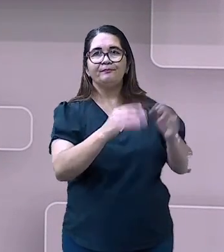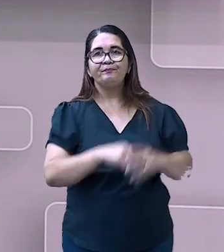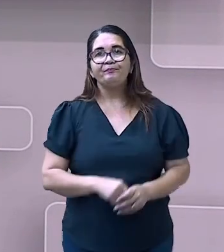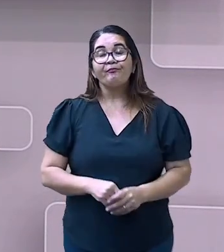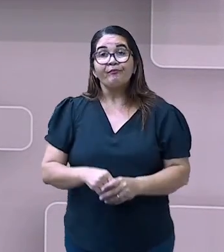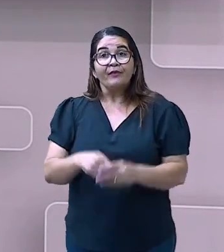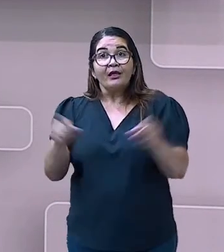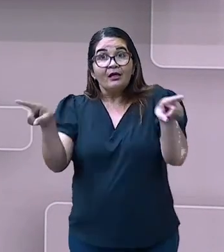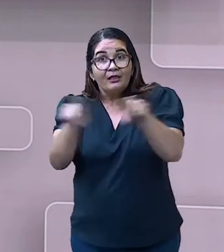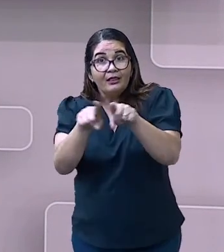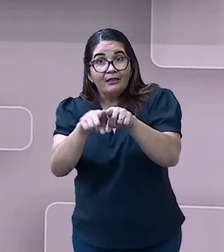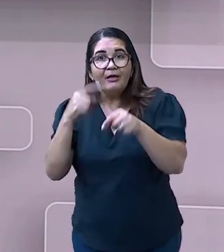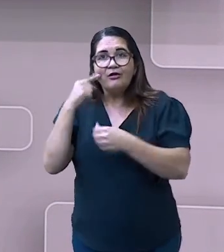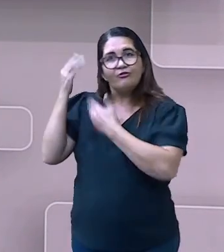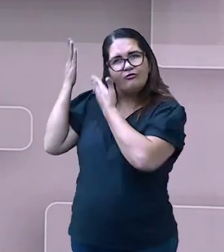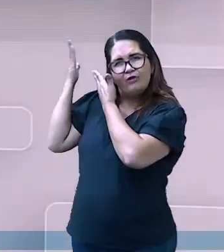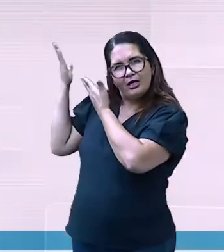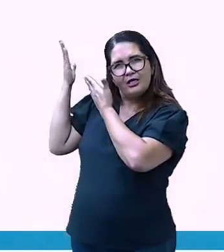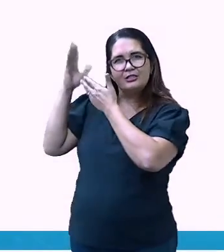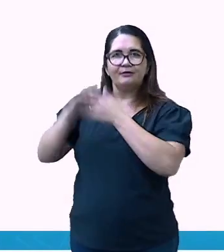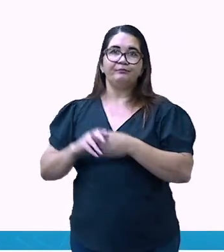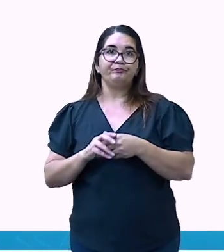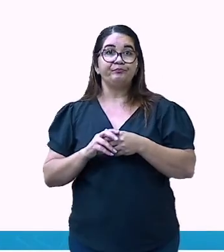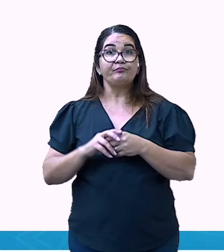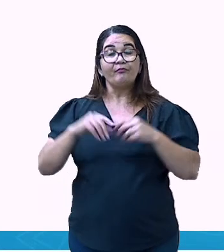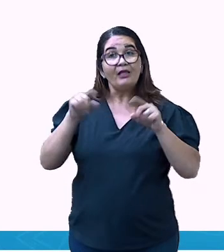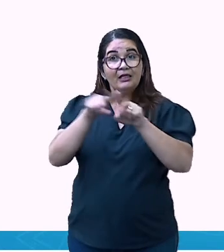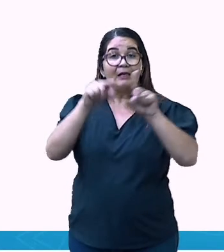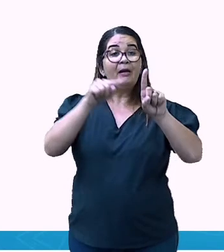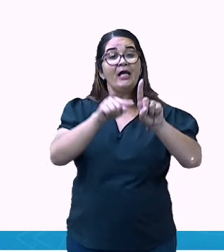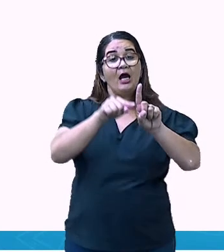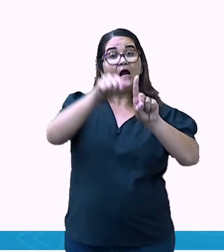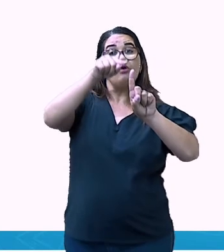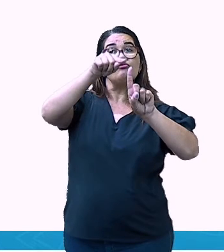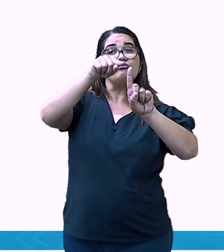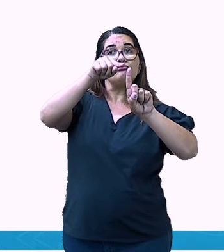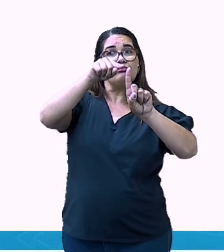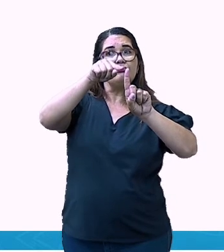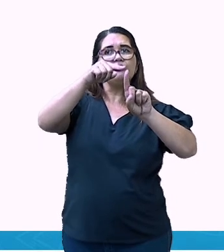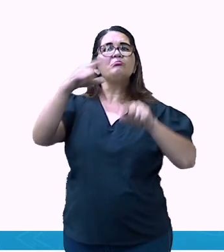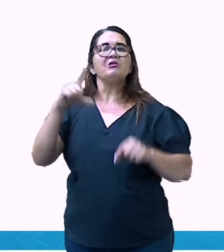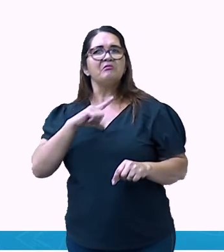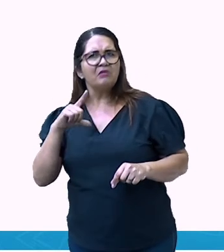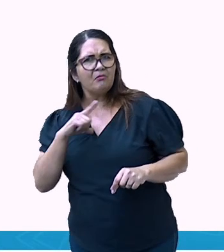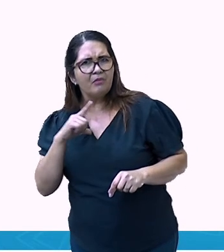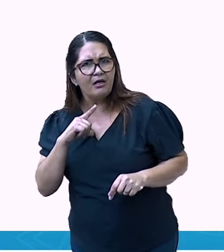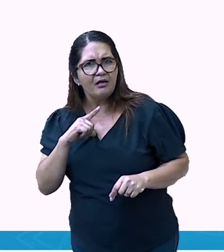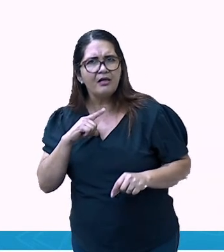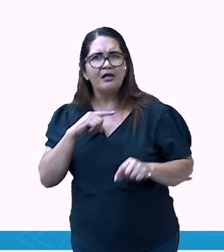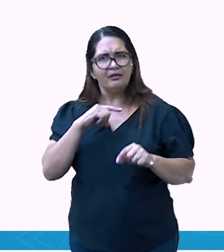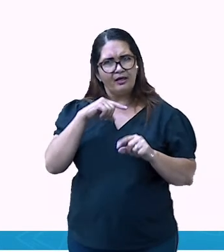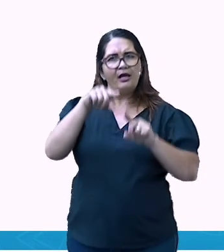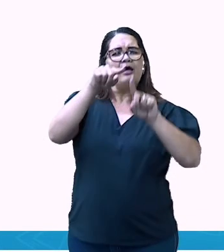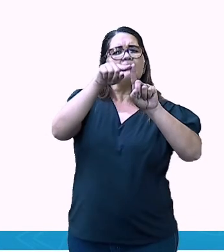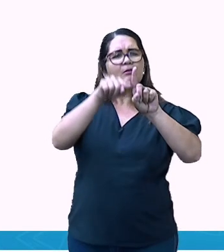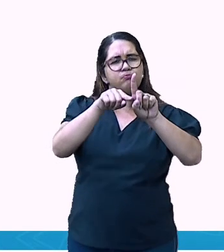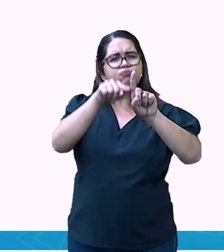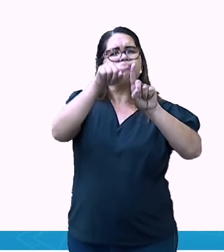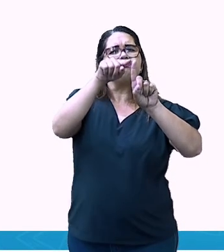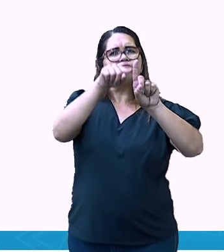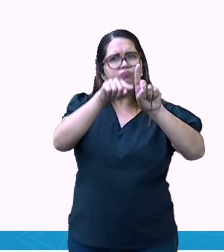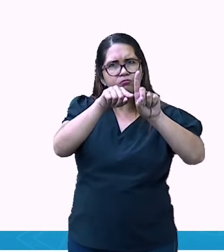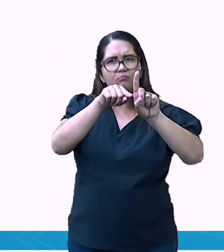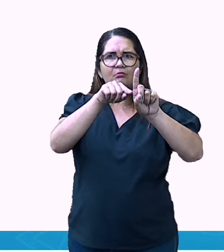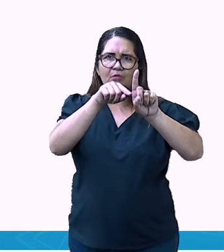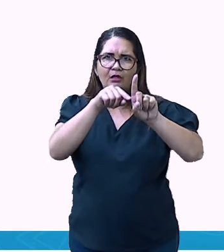E, aí, igual eu falei, a altitude. Ele fala também, ó, da temperatura, várias situações em que